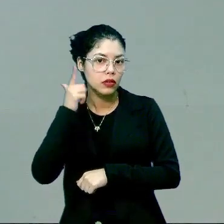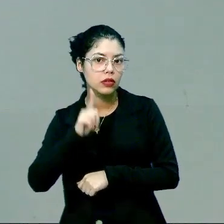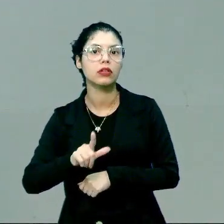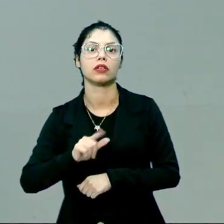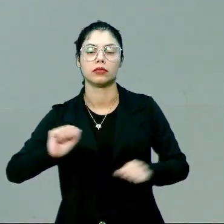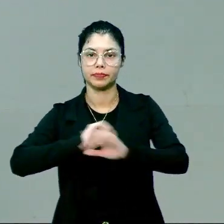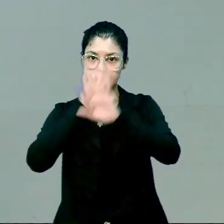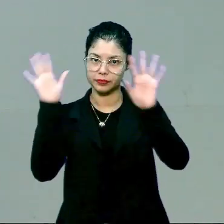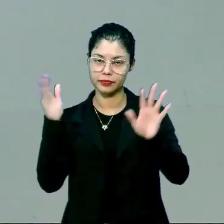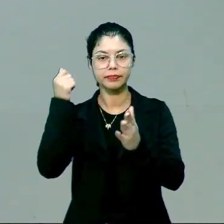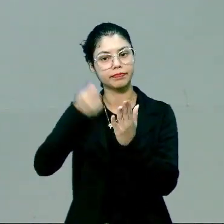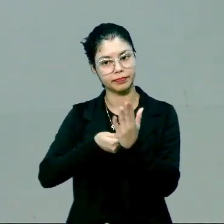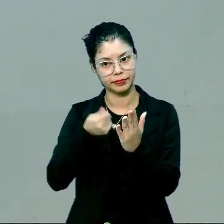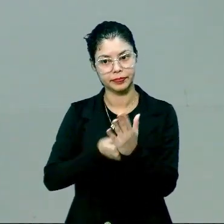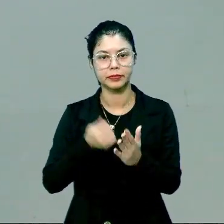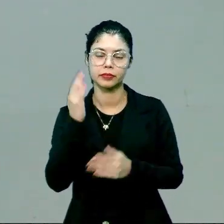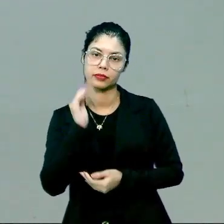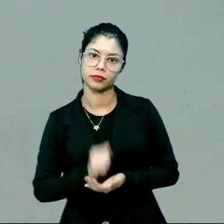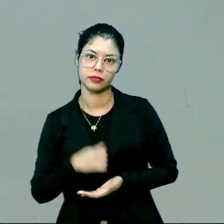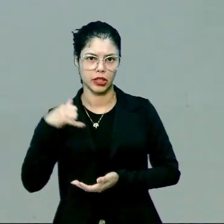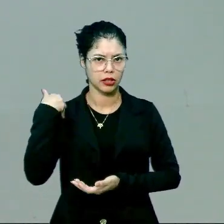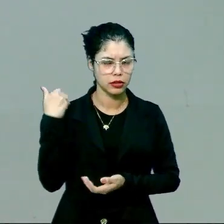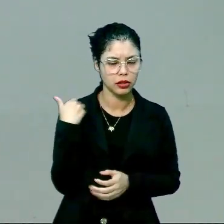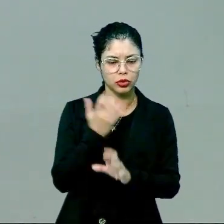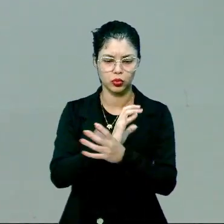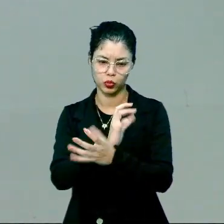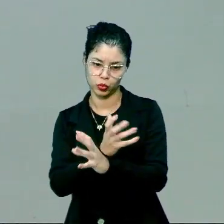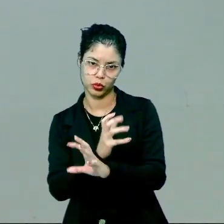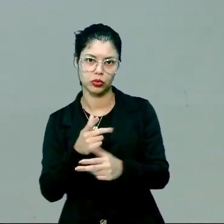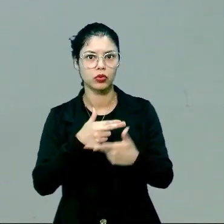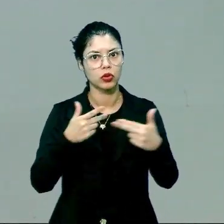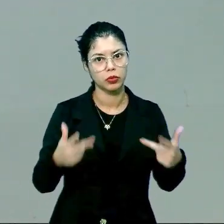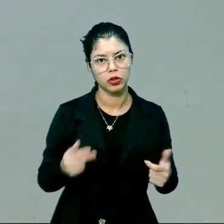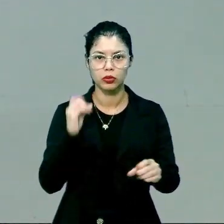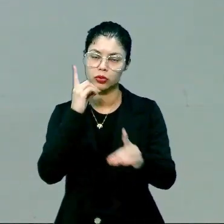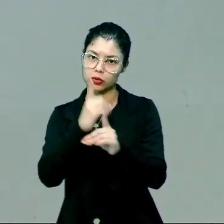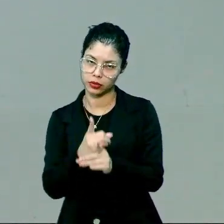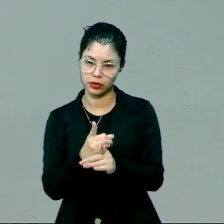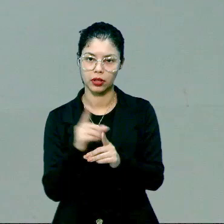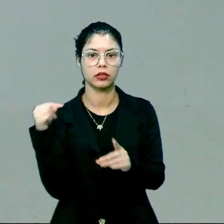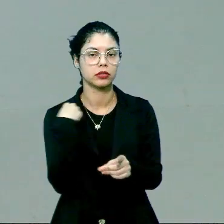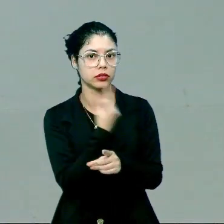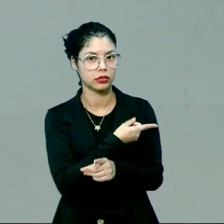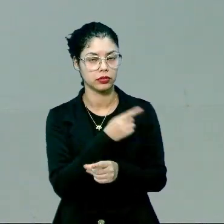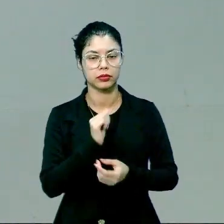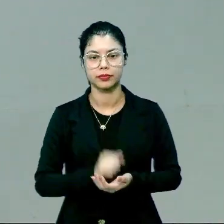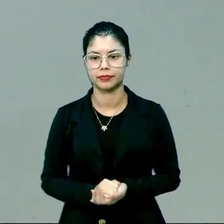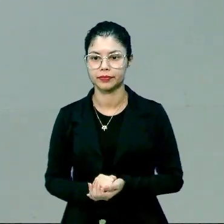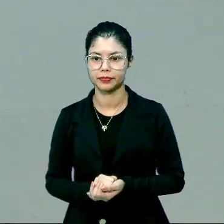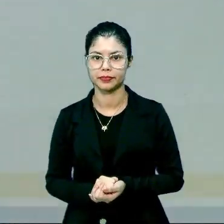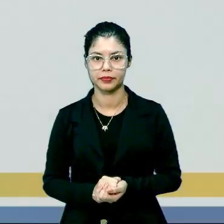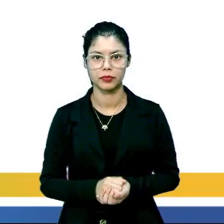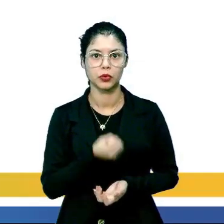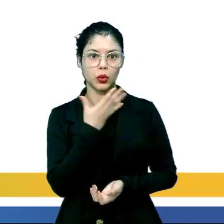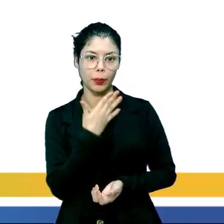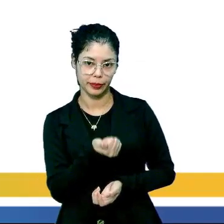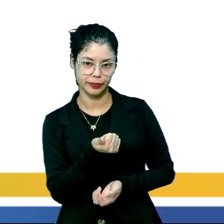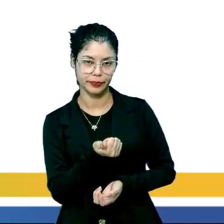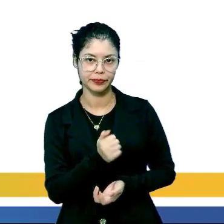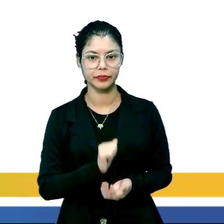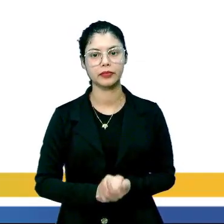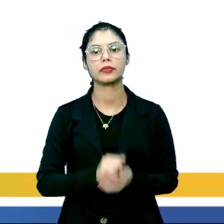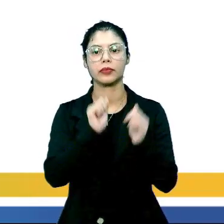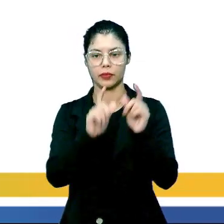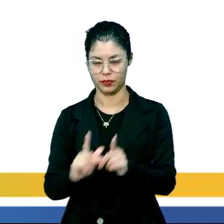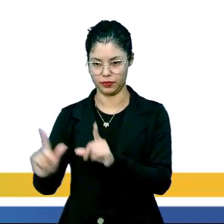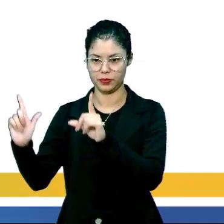clareza e firmeza a idade de um fóssil ou de algum objeto encontrado na nossa antiguidade. Tudo bem? Acompanha comigo aí